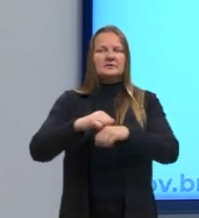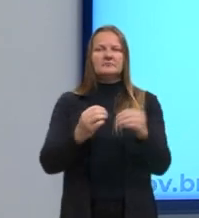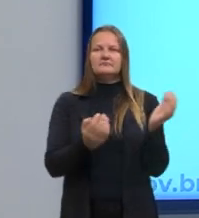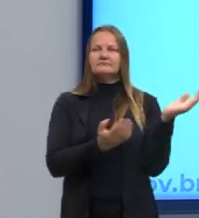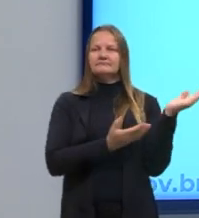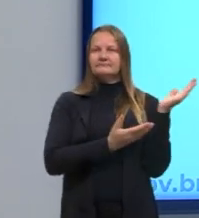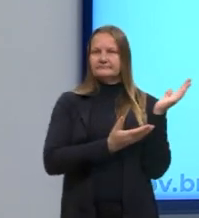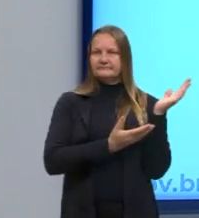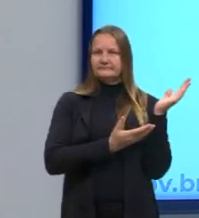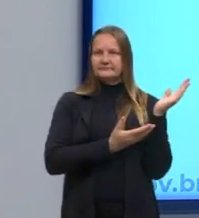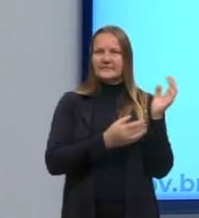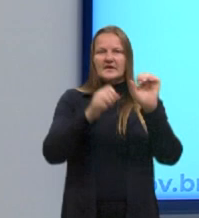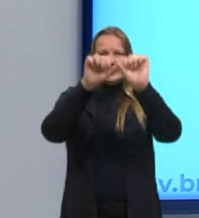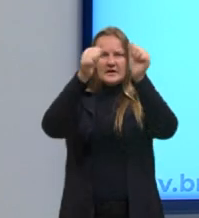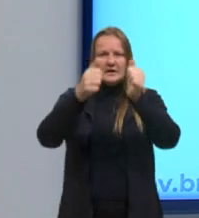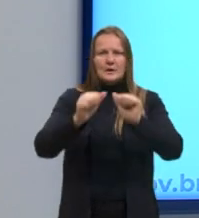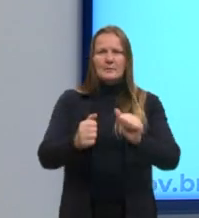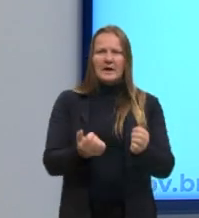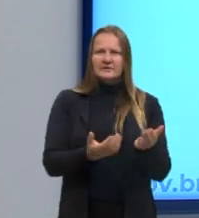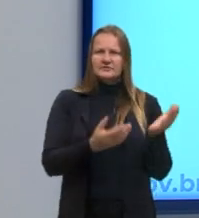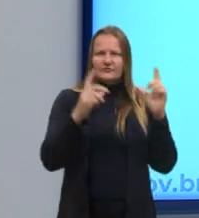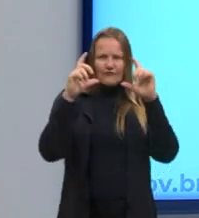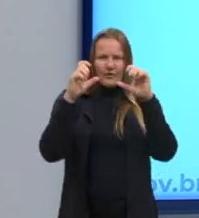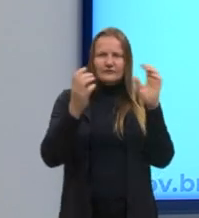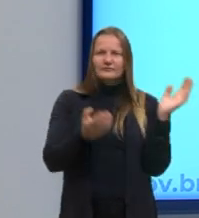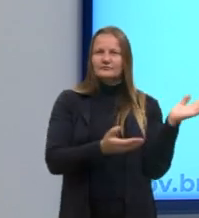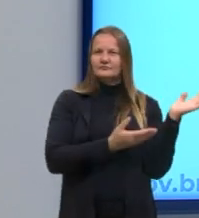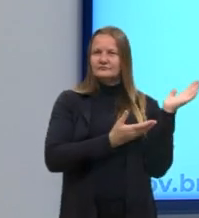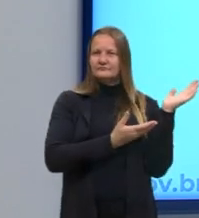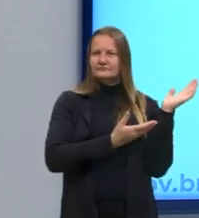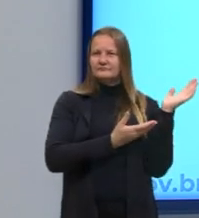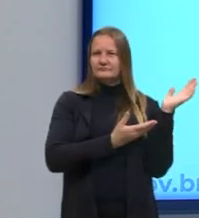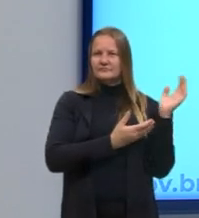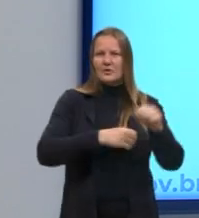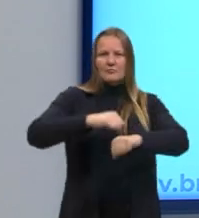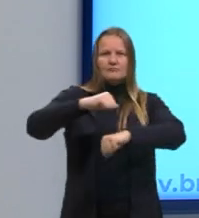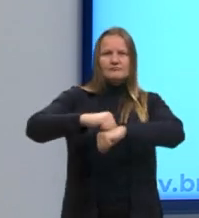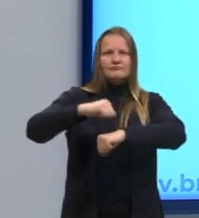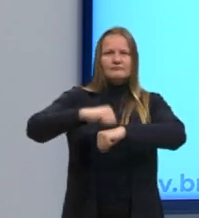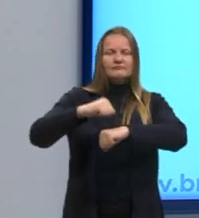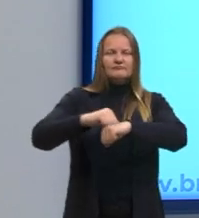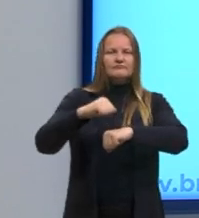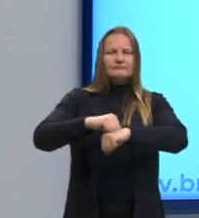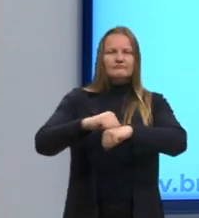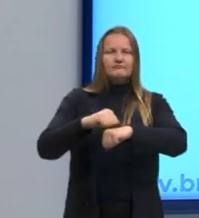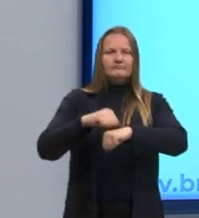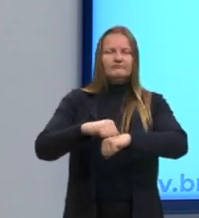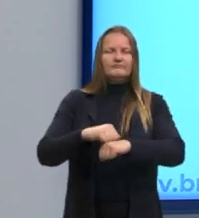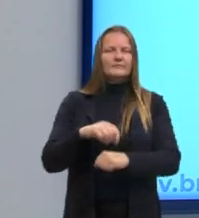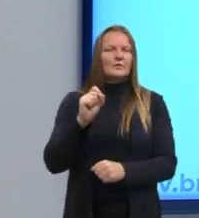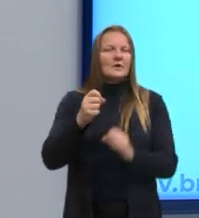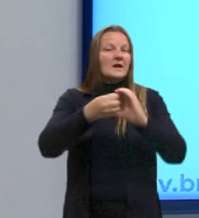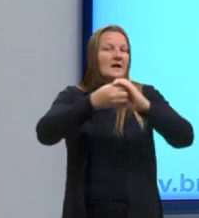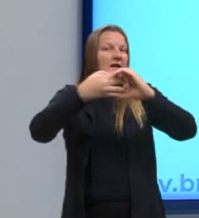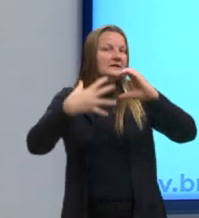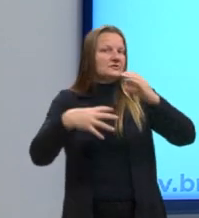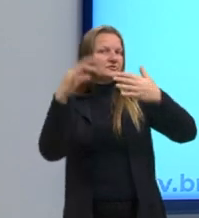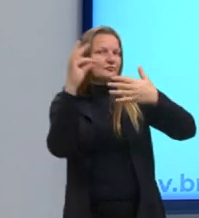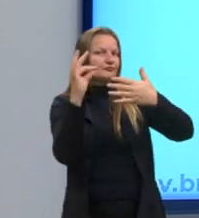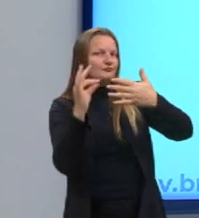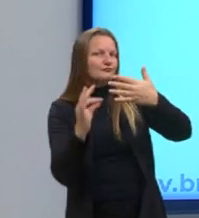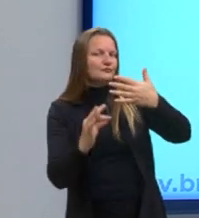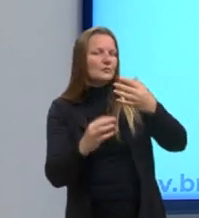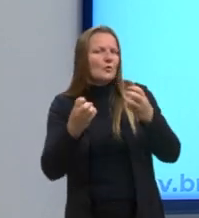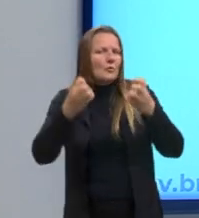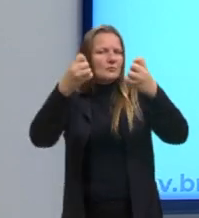modernidade sólida? Vamos ver, assim, na sequência, vamos ver as características da modernidade. O que é modernidade? Como ela